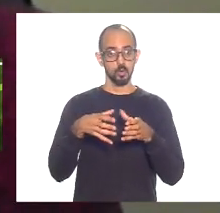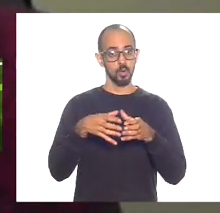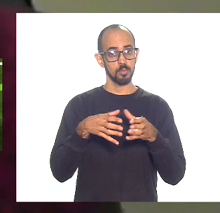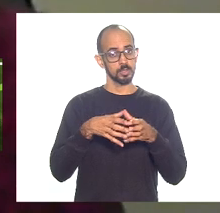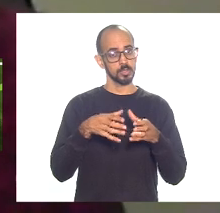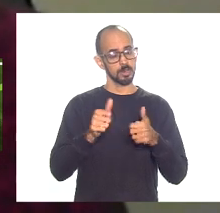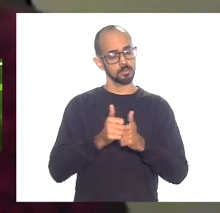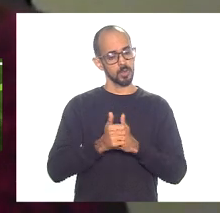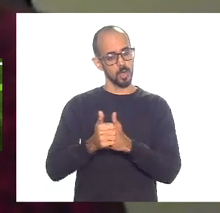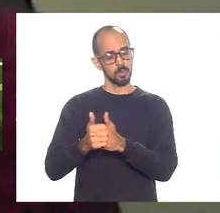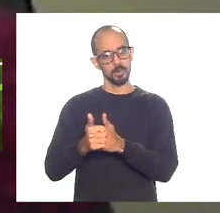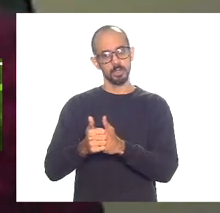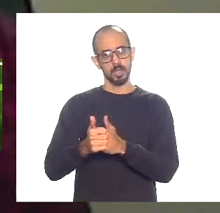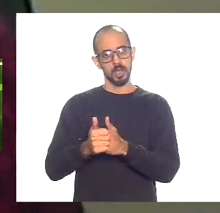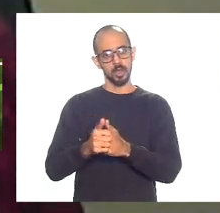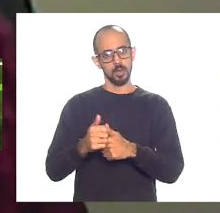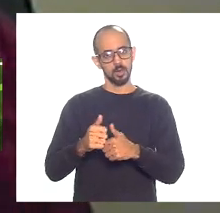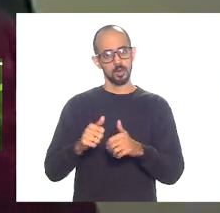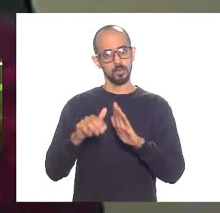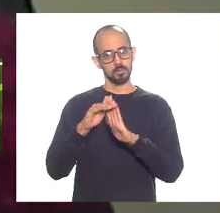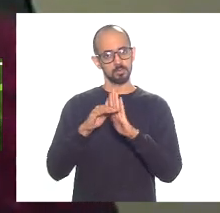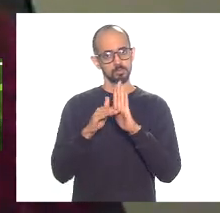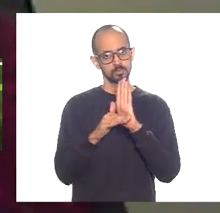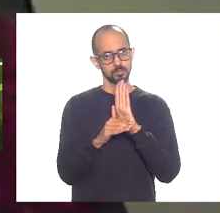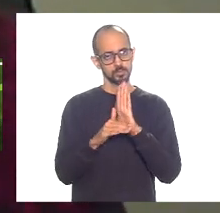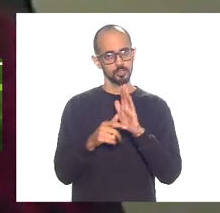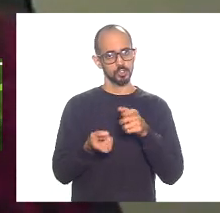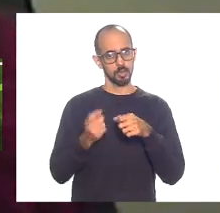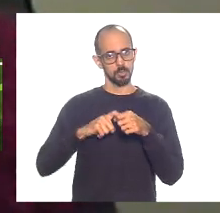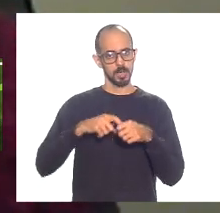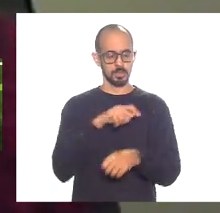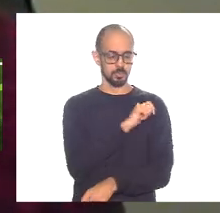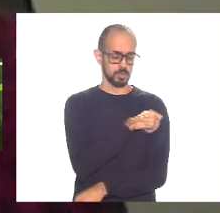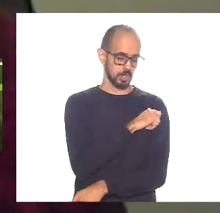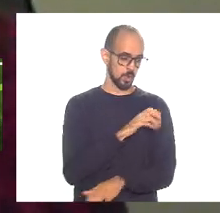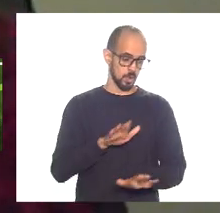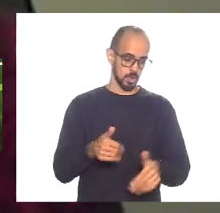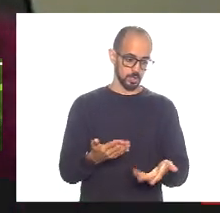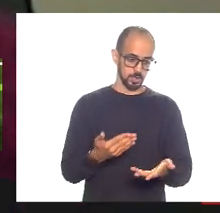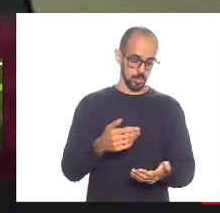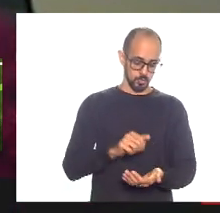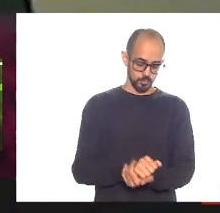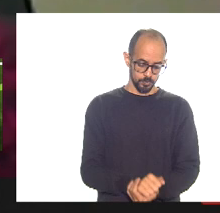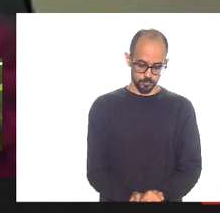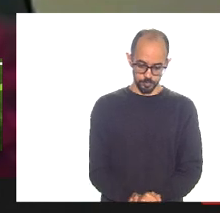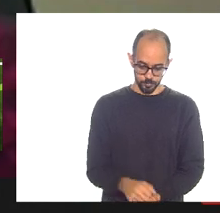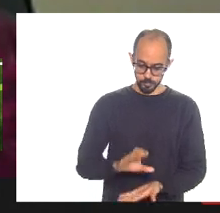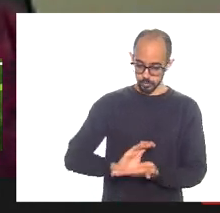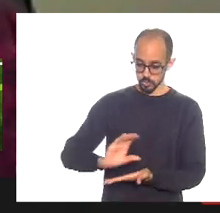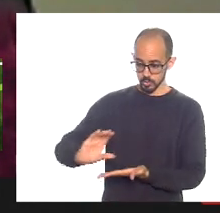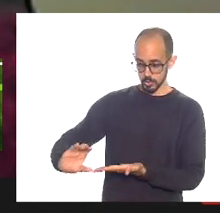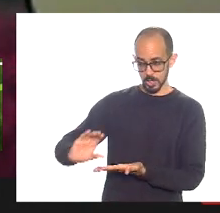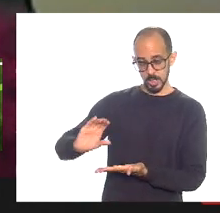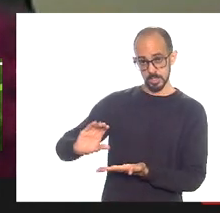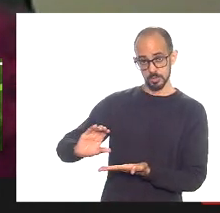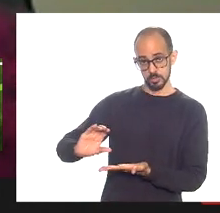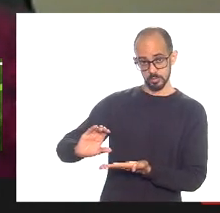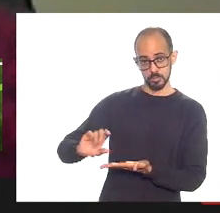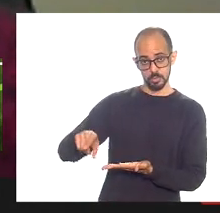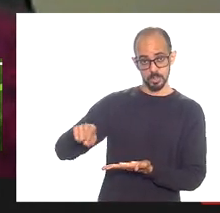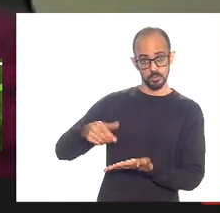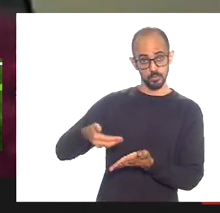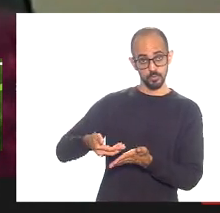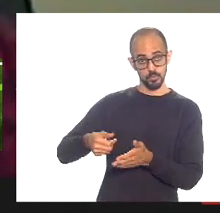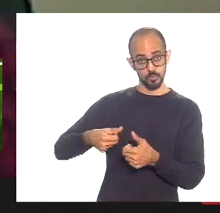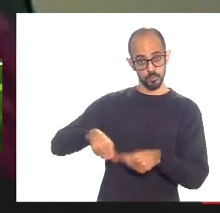plano de recuperação fiscal a outra questão é da que os créditos investimentos sejam fora desse